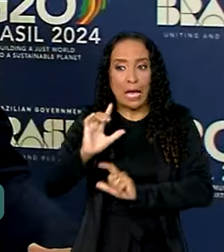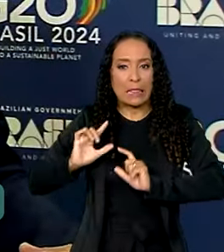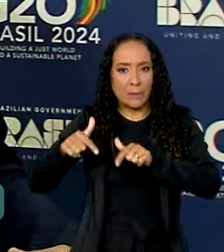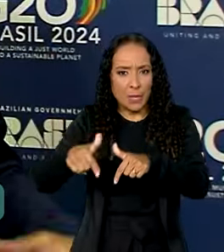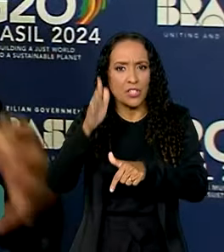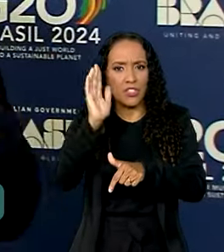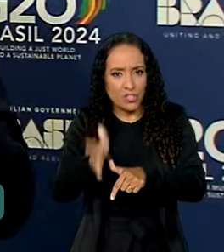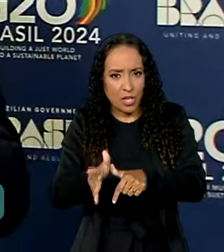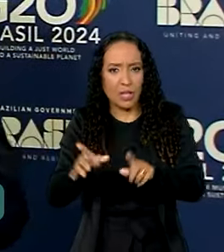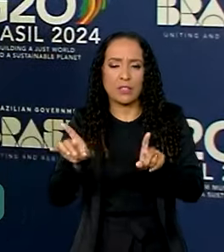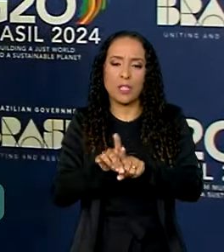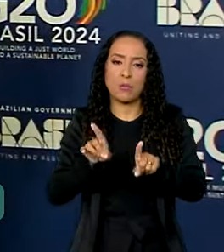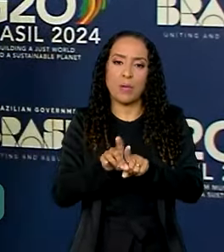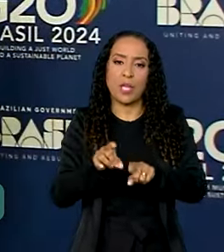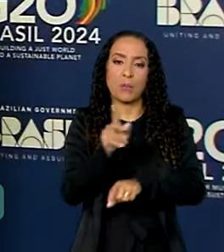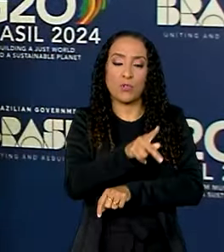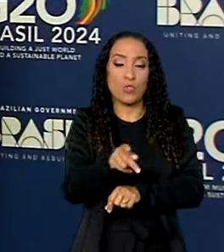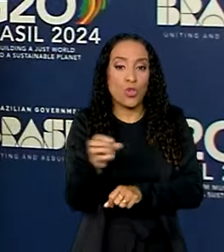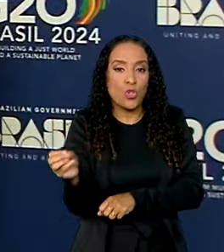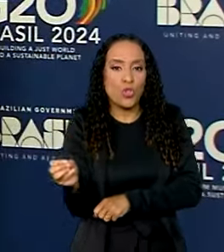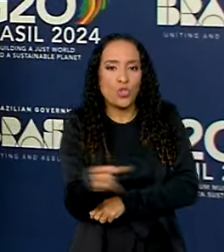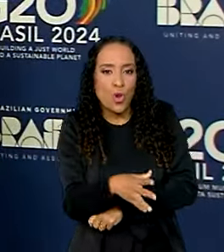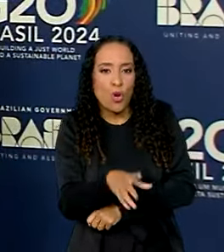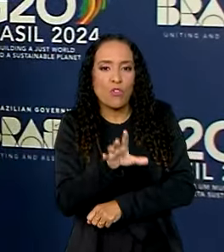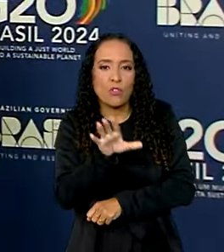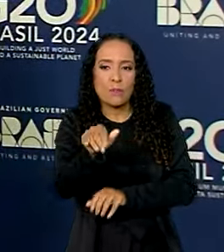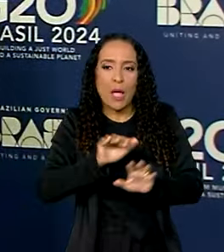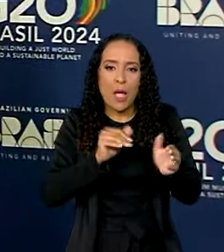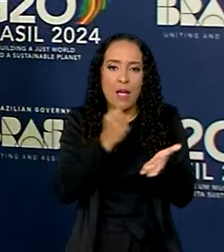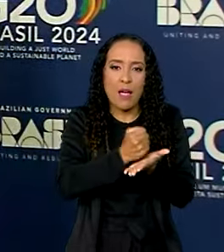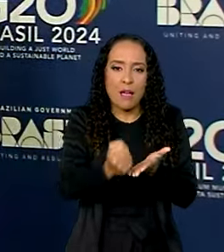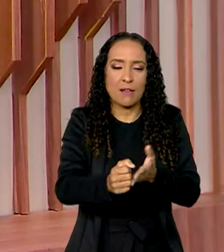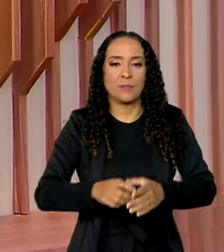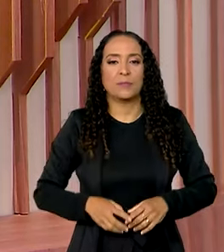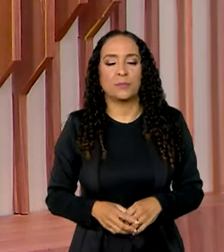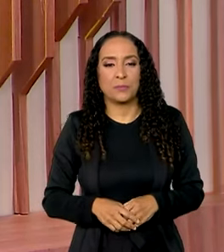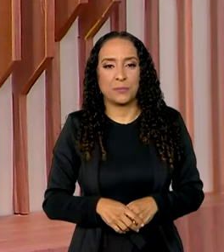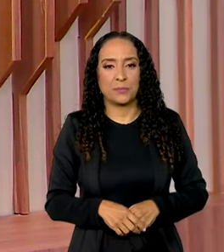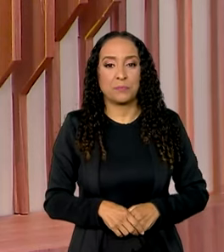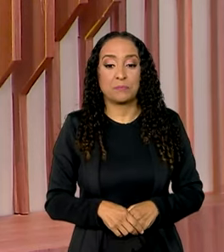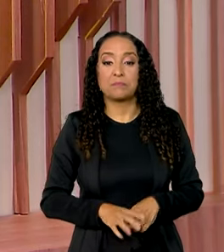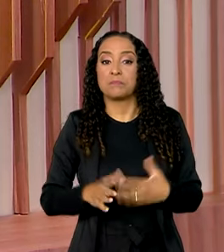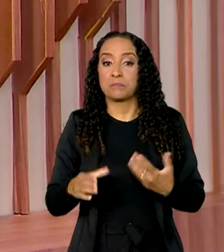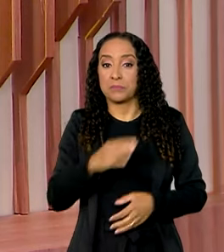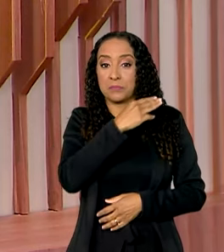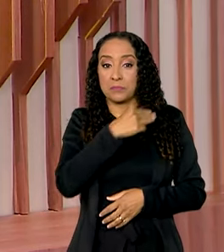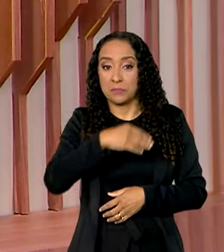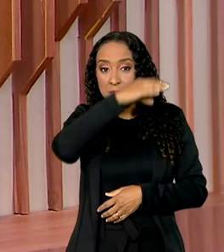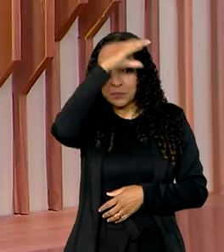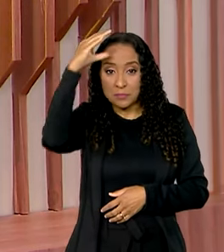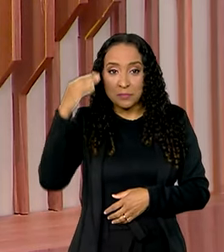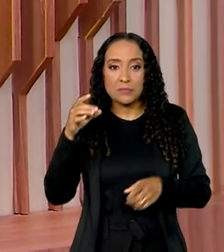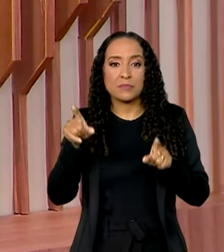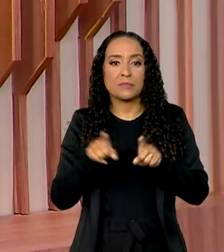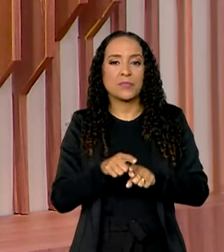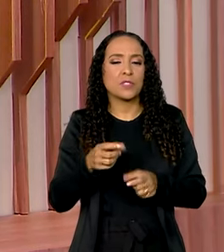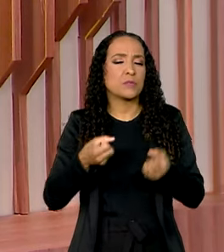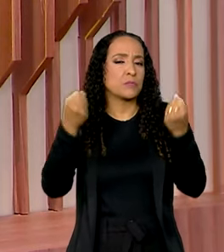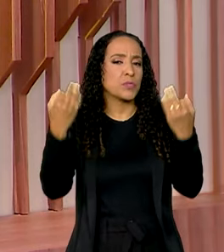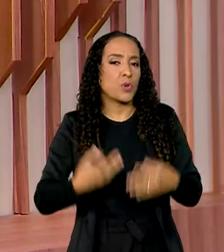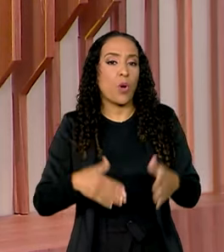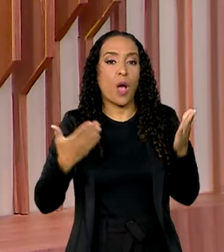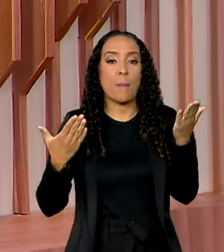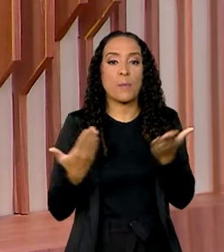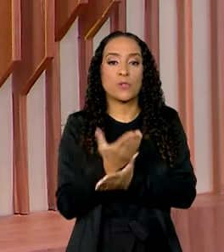de aula, como para novos professores que a gente quer recrutar. E olha, o ministro Camilo Santana também comentou a